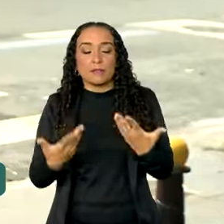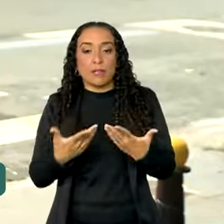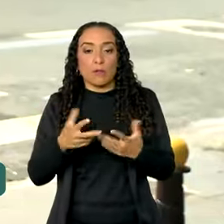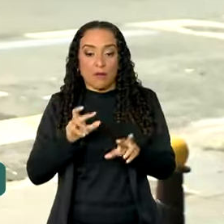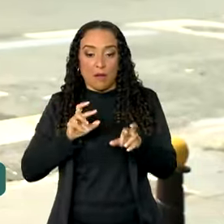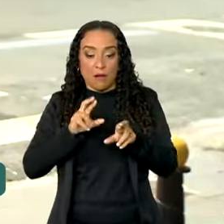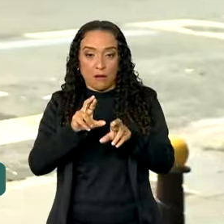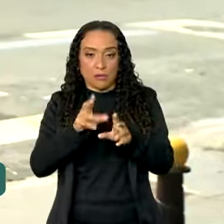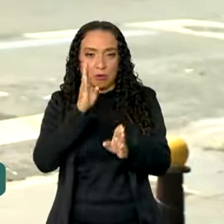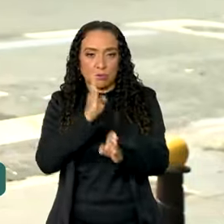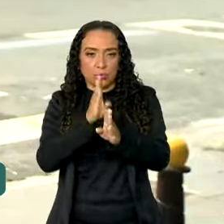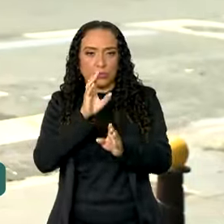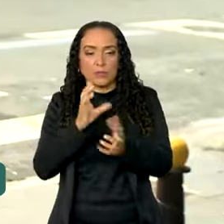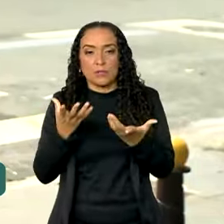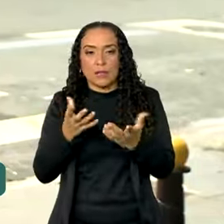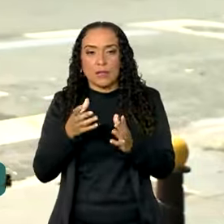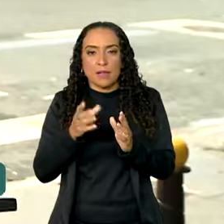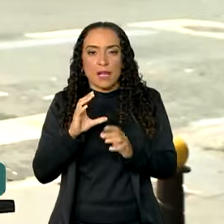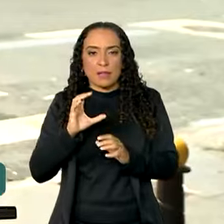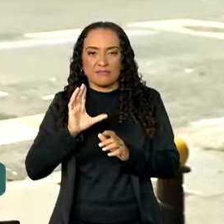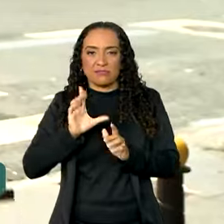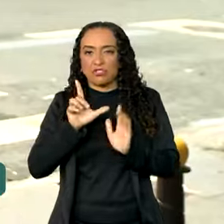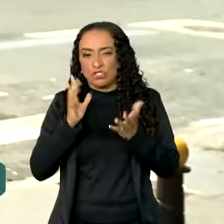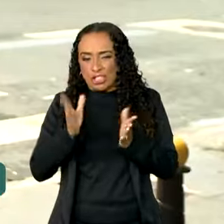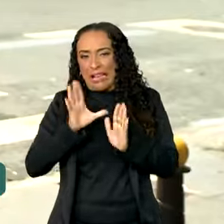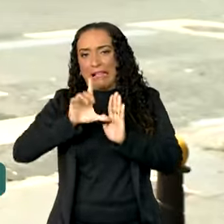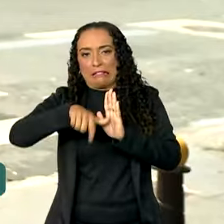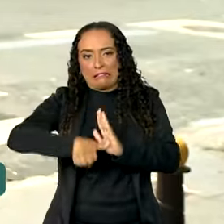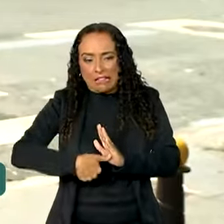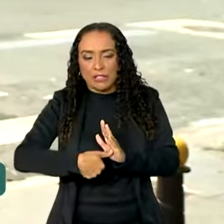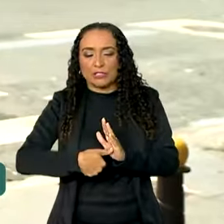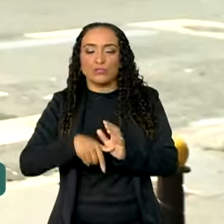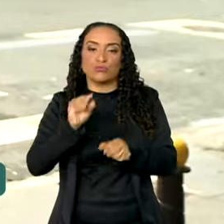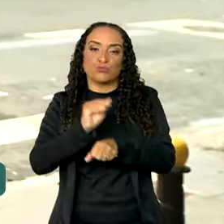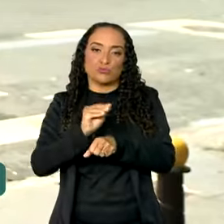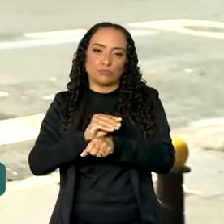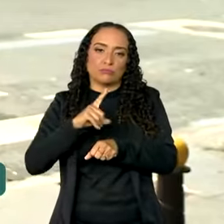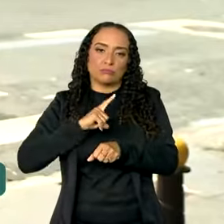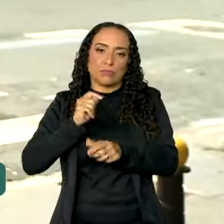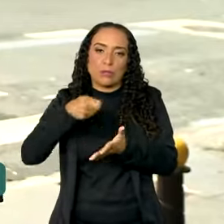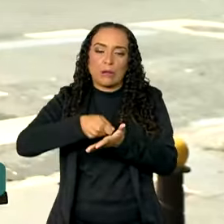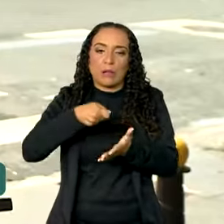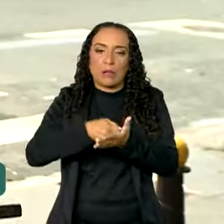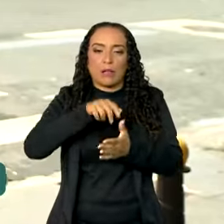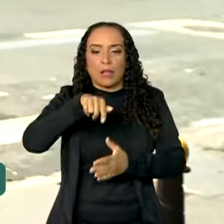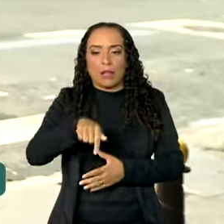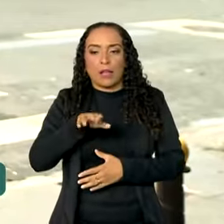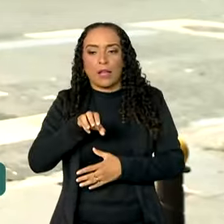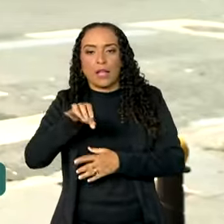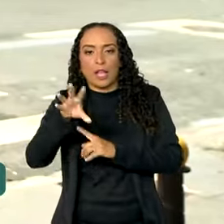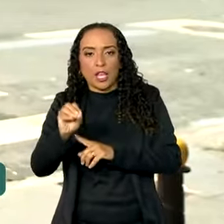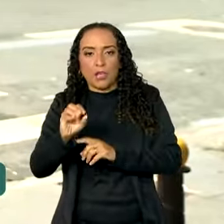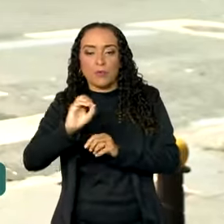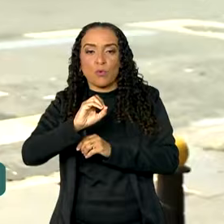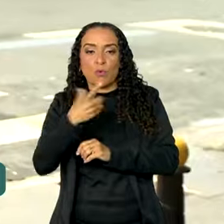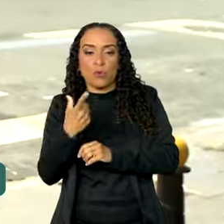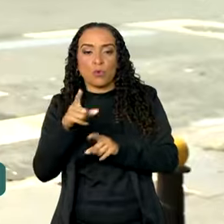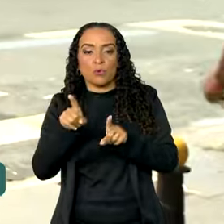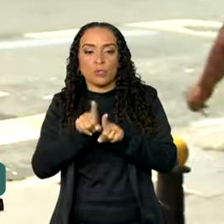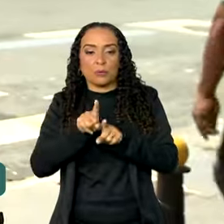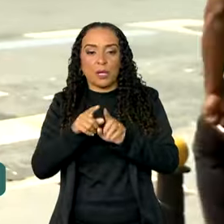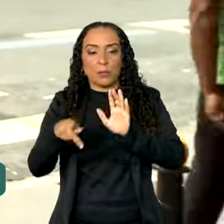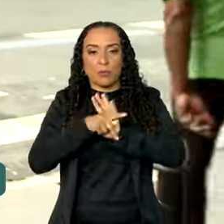câncer é detectado já de forma mais avançada, o tratamento exige a quimioterapia ou os bloqueadores